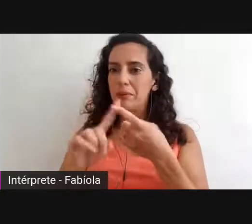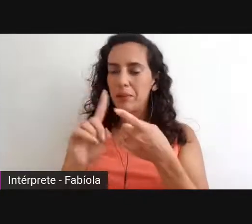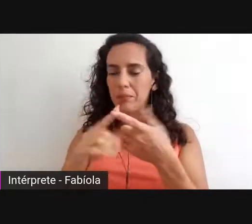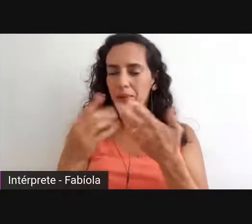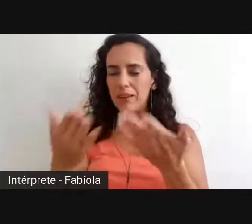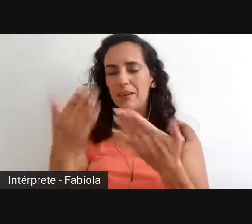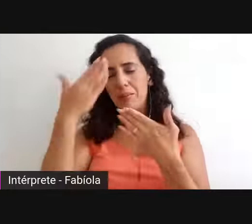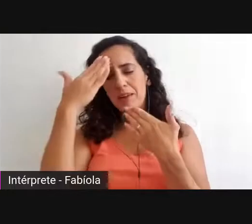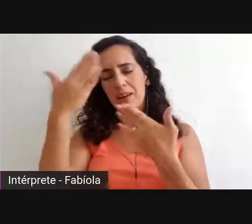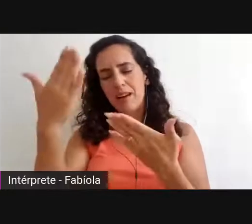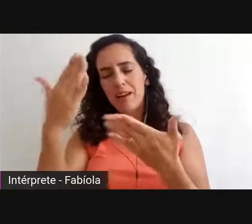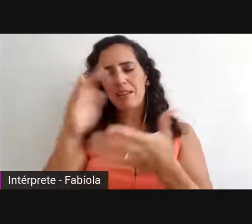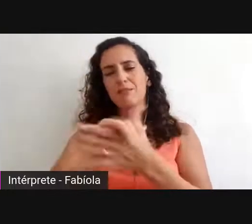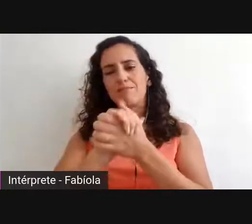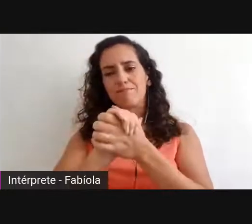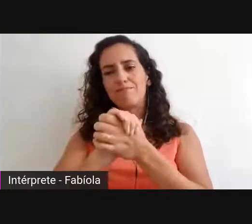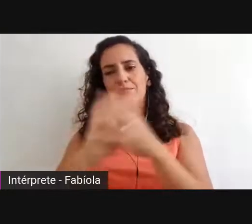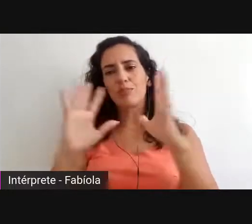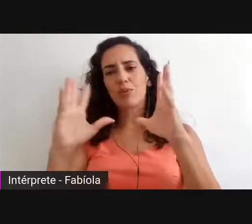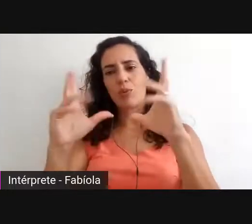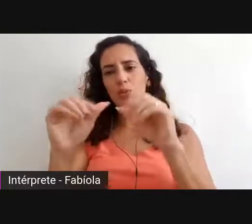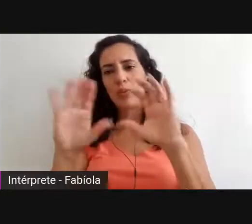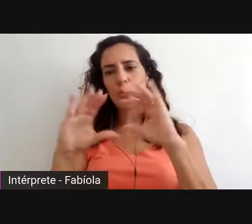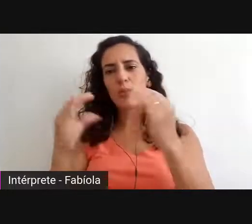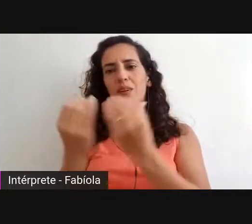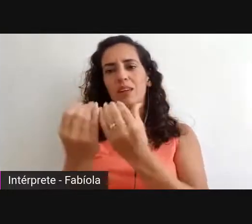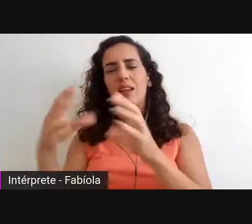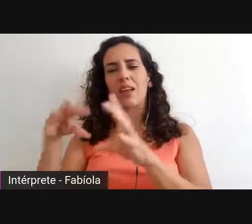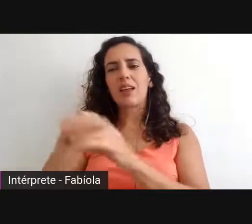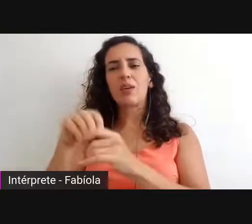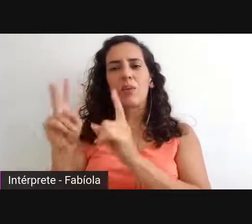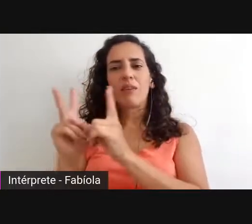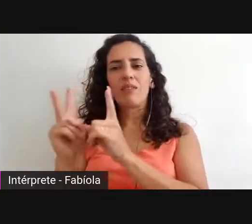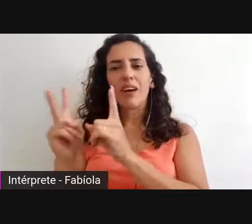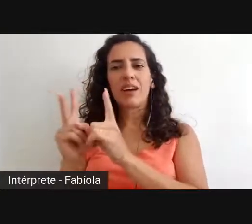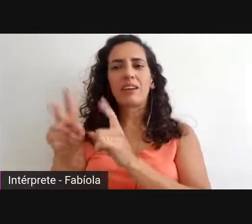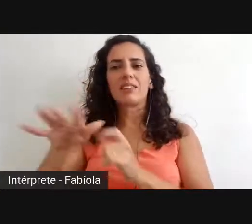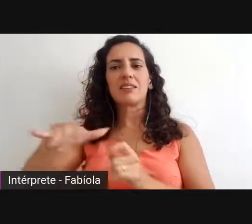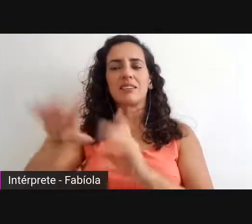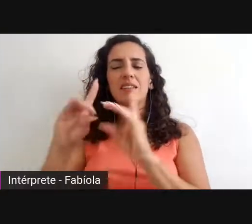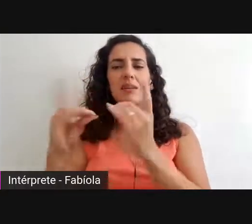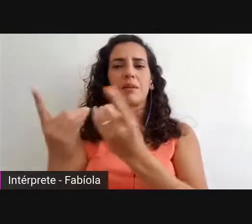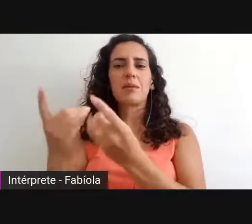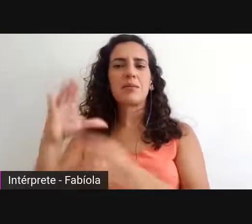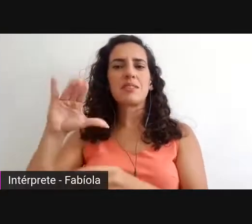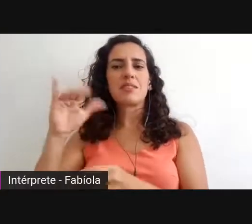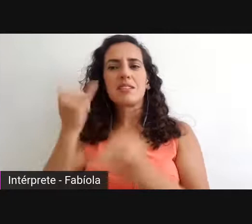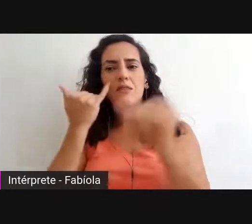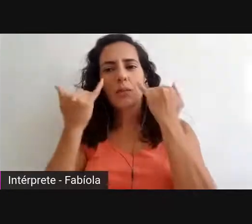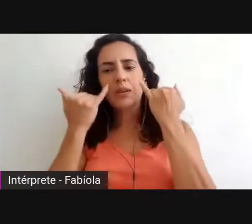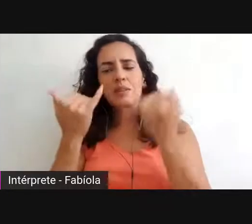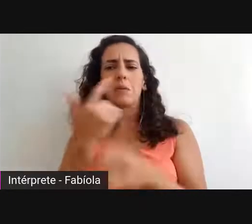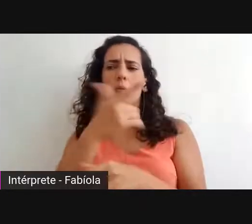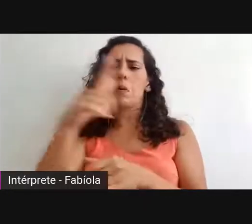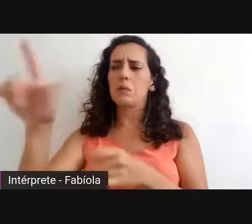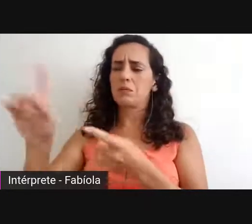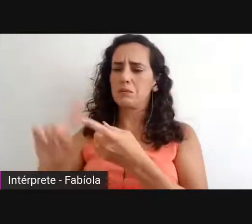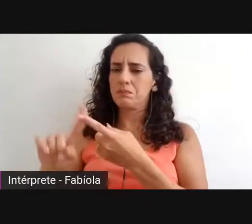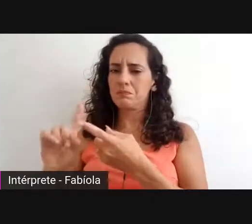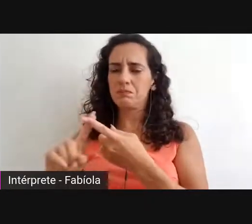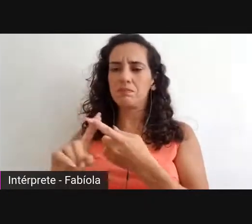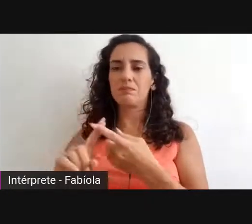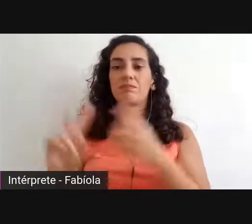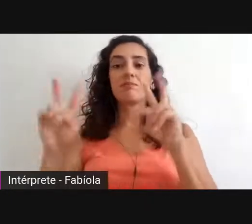Meus cumprimentos à comunidade da UFRN, Departamento de Ciência da Informação e demais comunidade. O